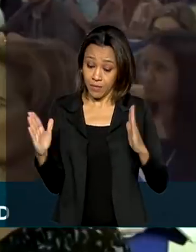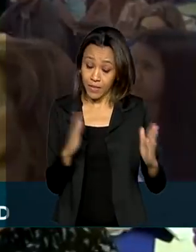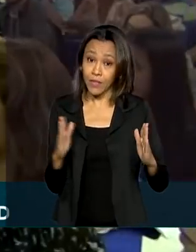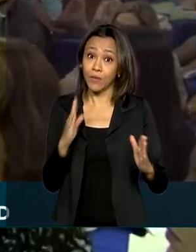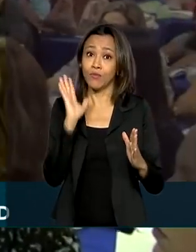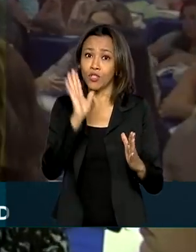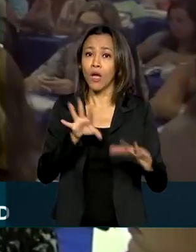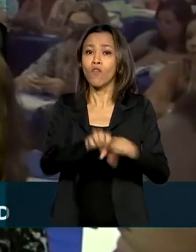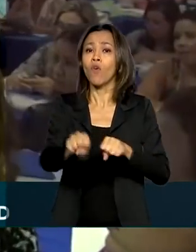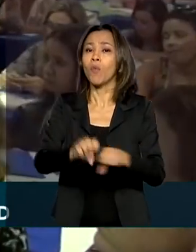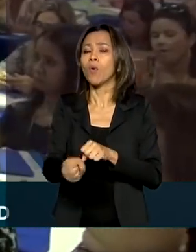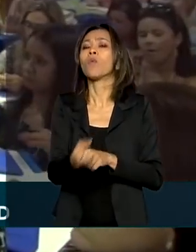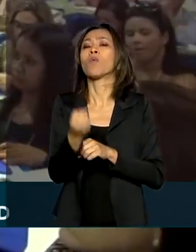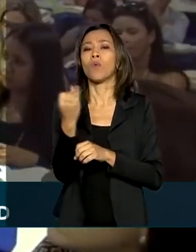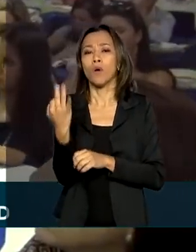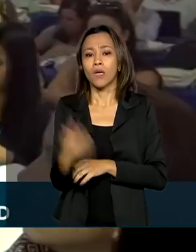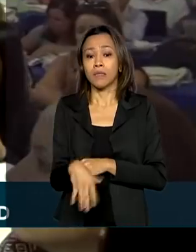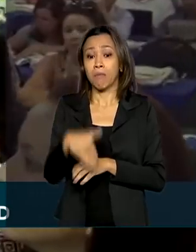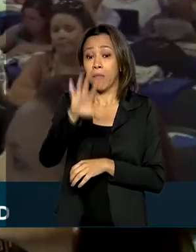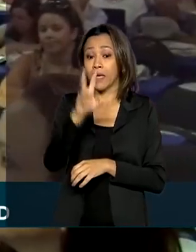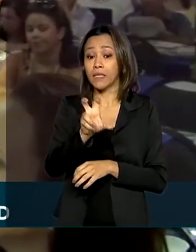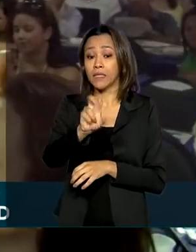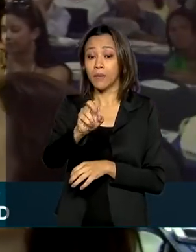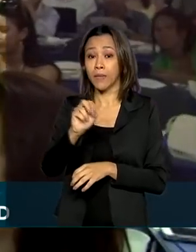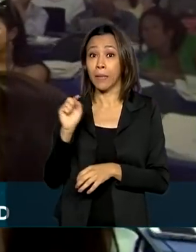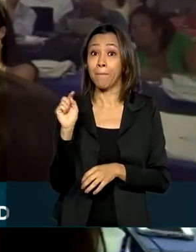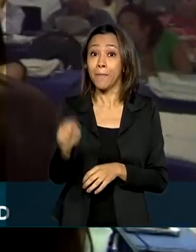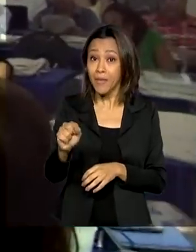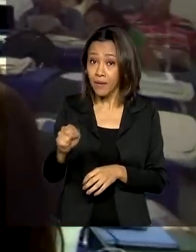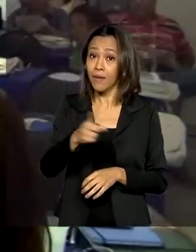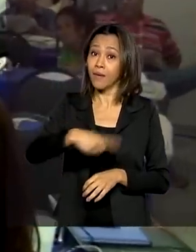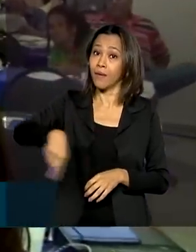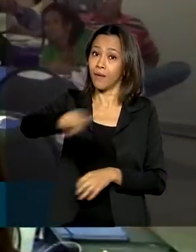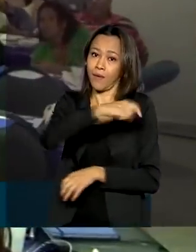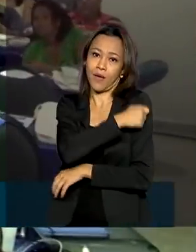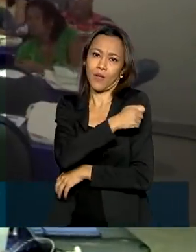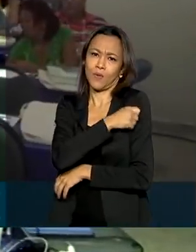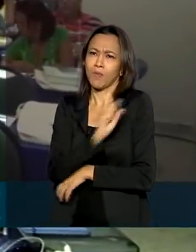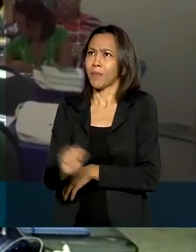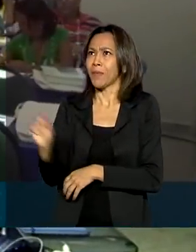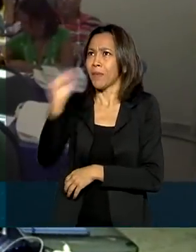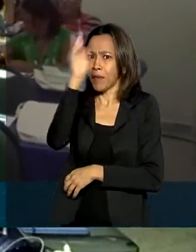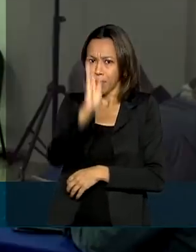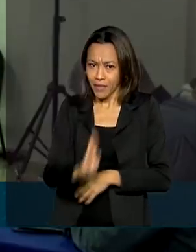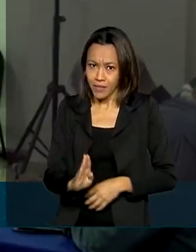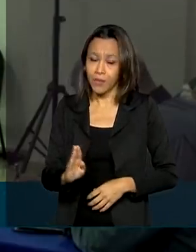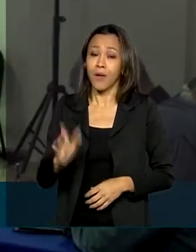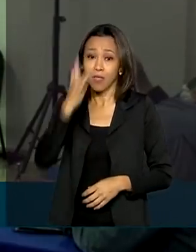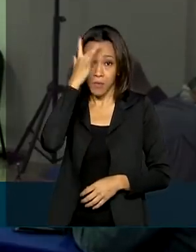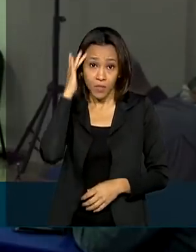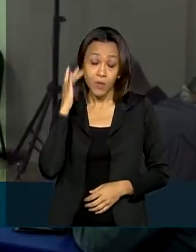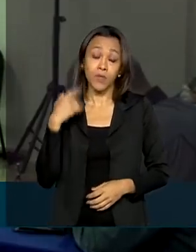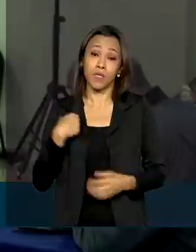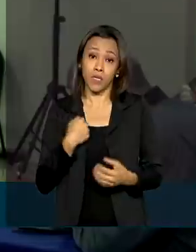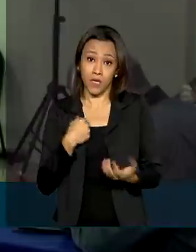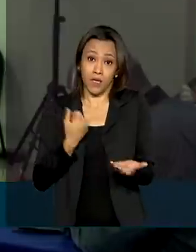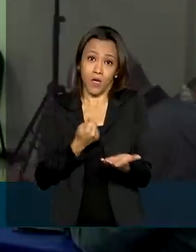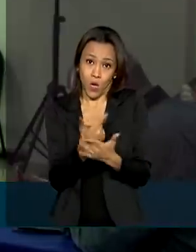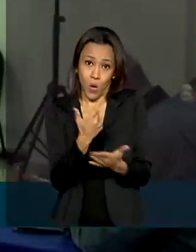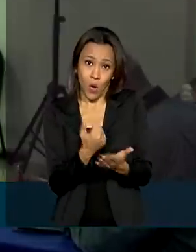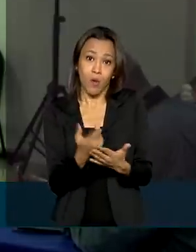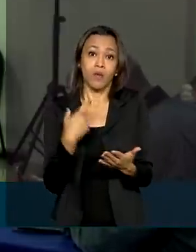formou mais de 50 mil alunos em todo o país. Além dos consumidores, há treinamentos